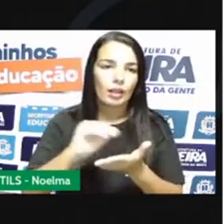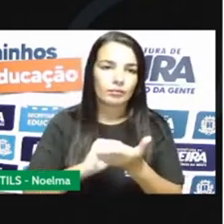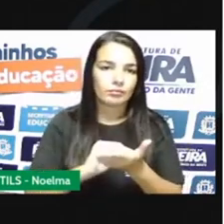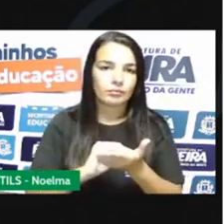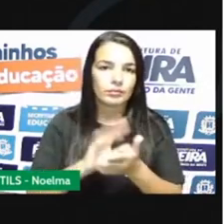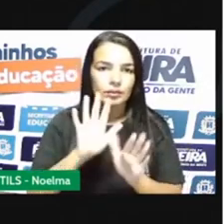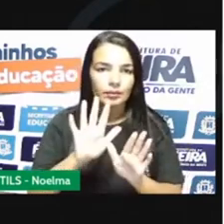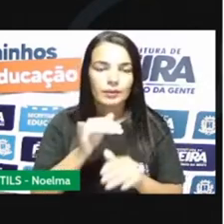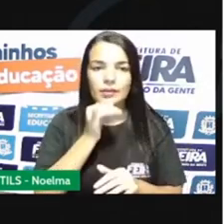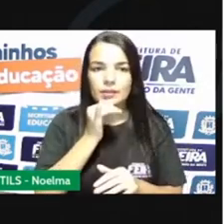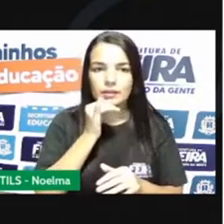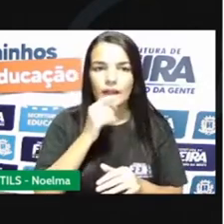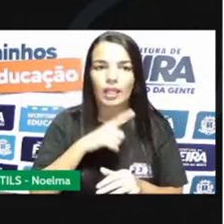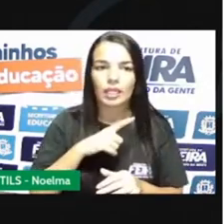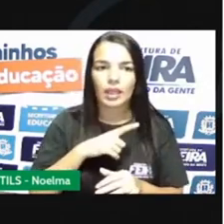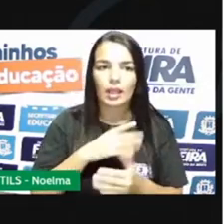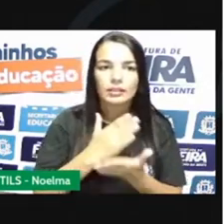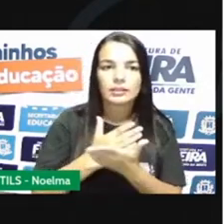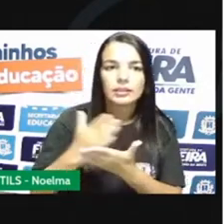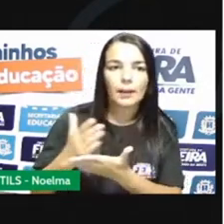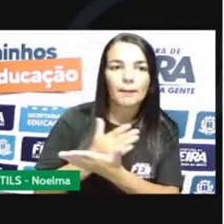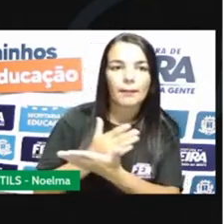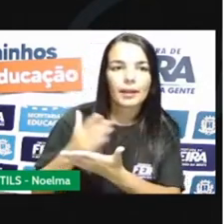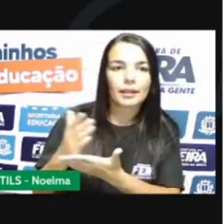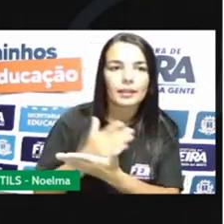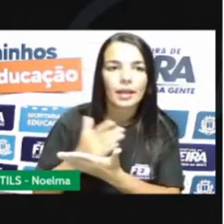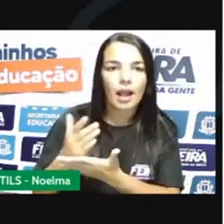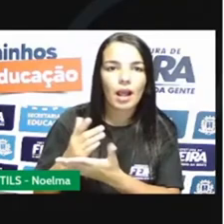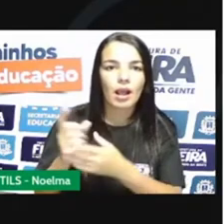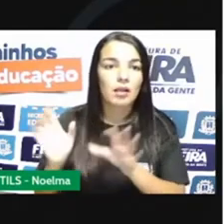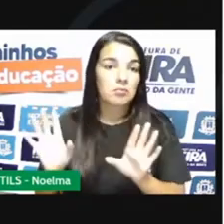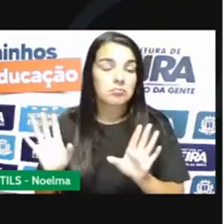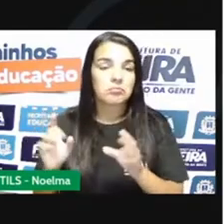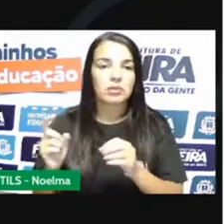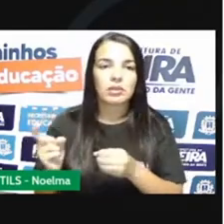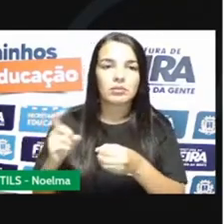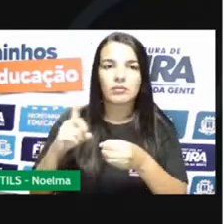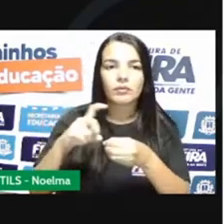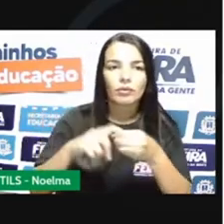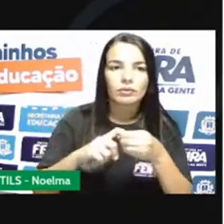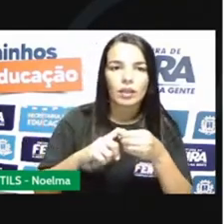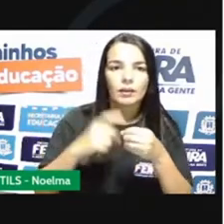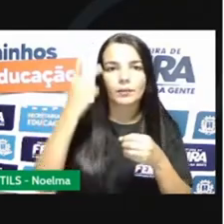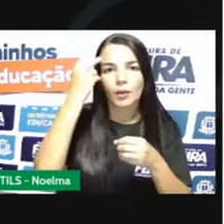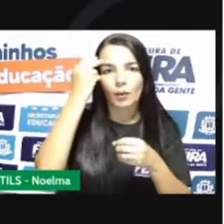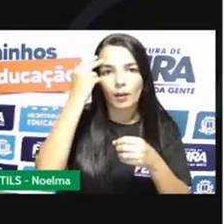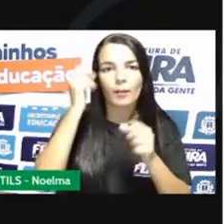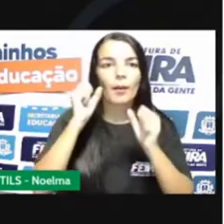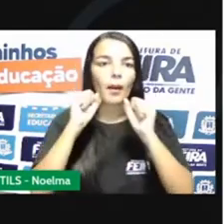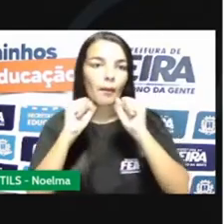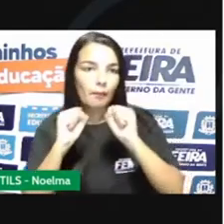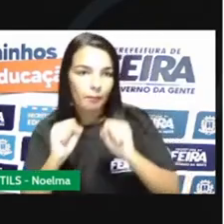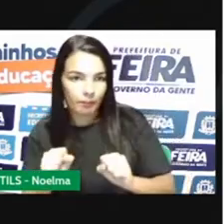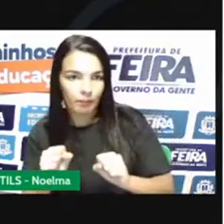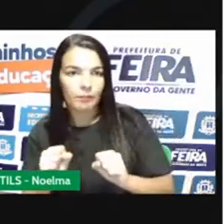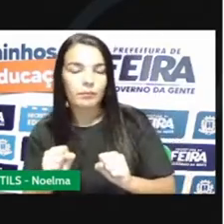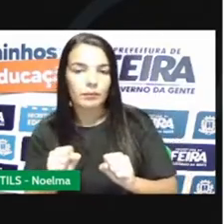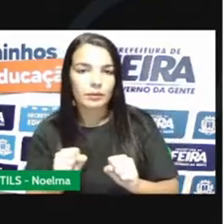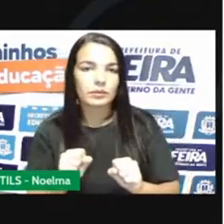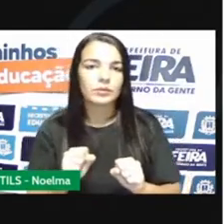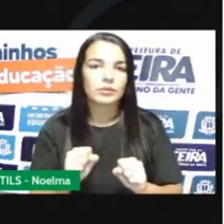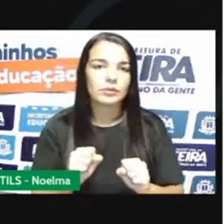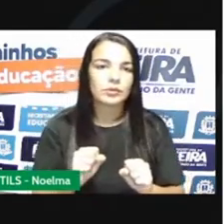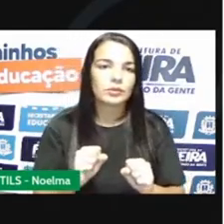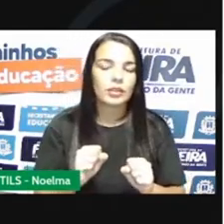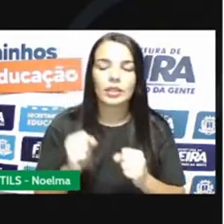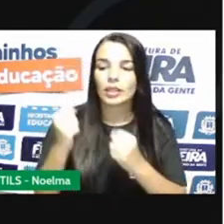Algumas dá para a gente separar e ela voltar. Ou então, quando ocorre uma transformação, ela pode voltar para o